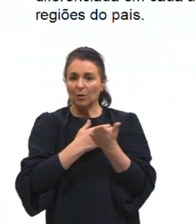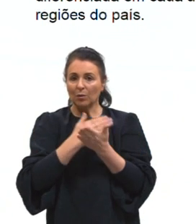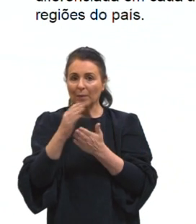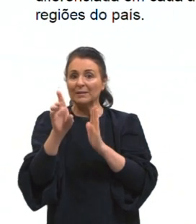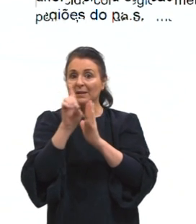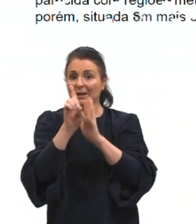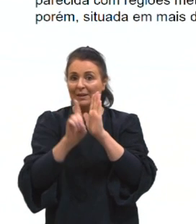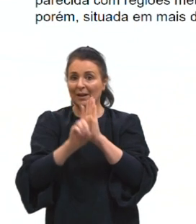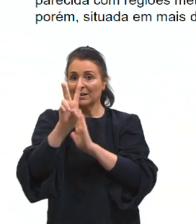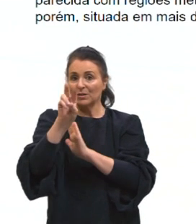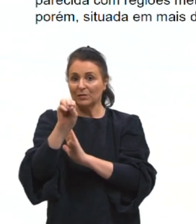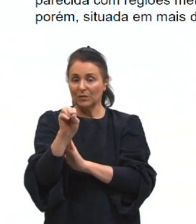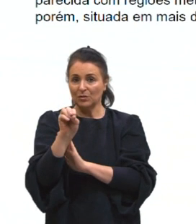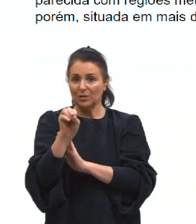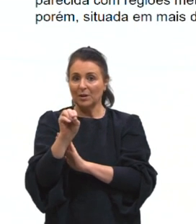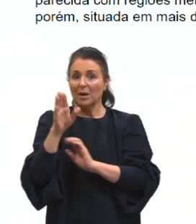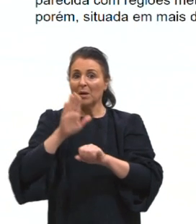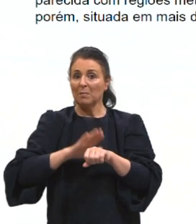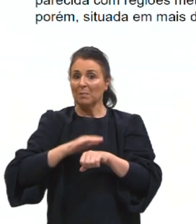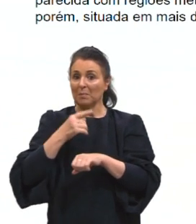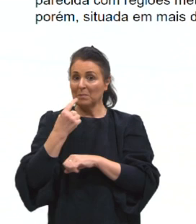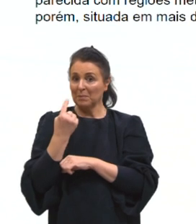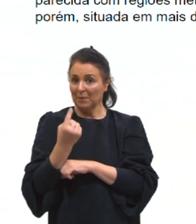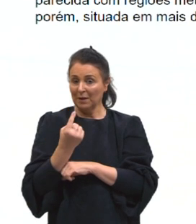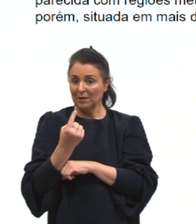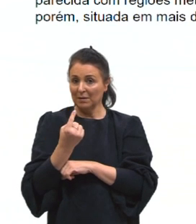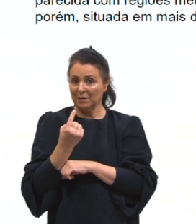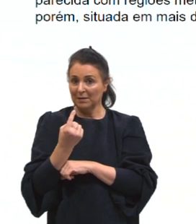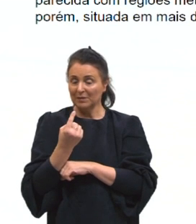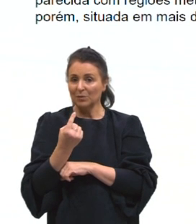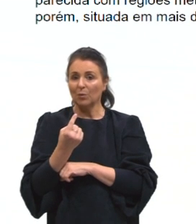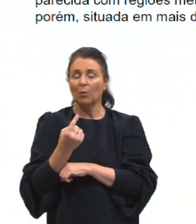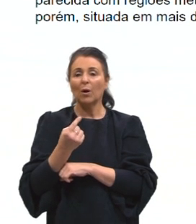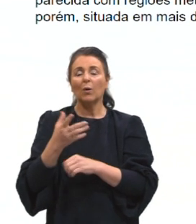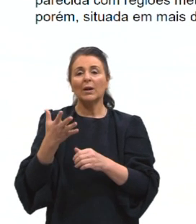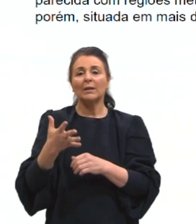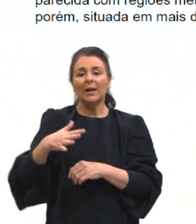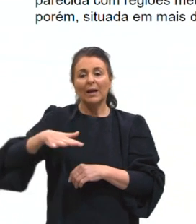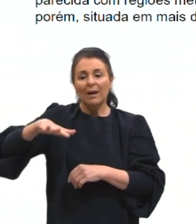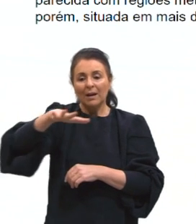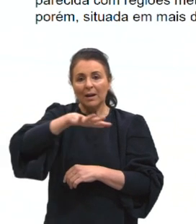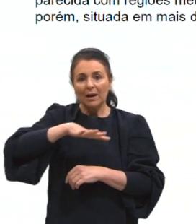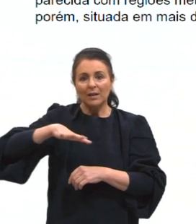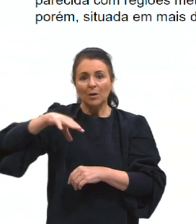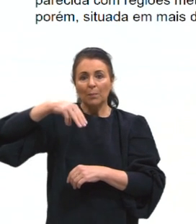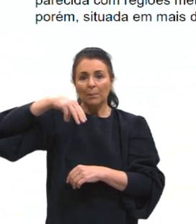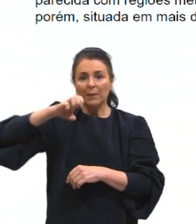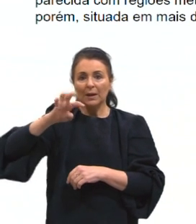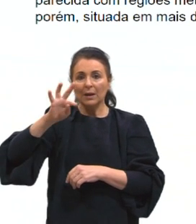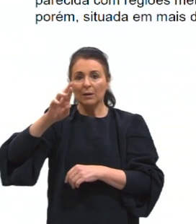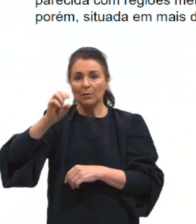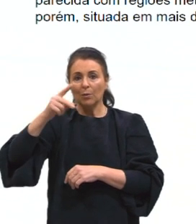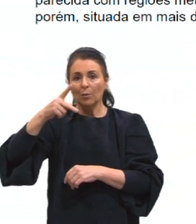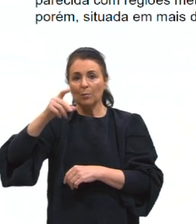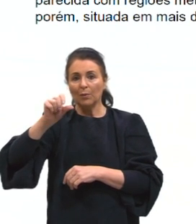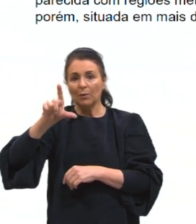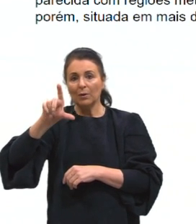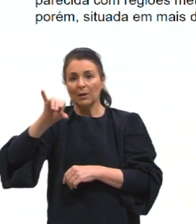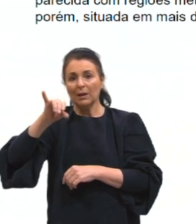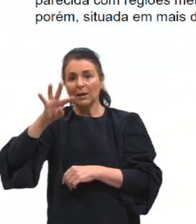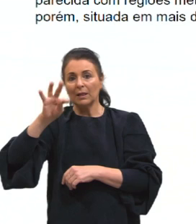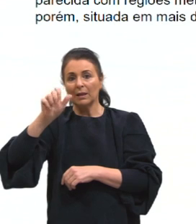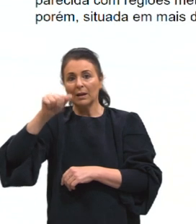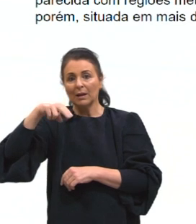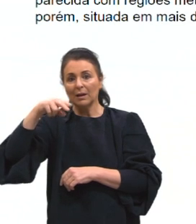20, tá? Vamos passar mais um, e aí nós temos a região metropolitana, tá, gurizada? O que é a região metropolitana? Ela é formada por